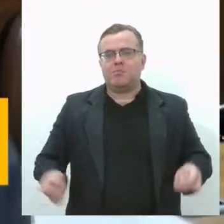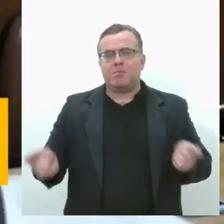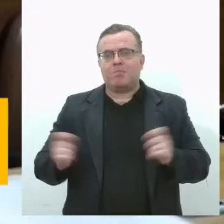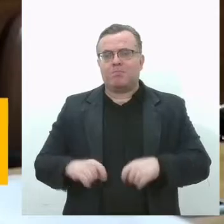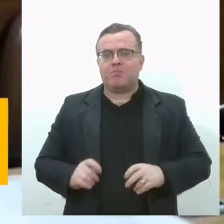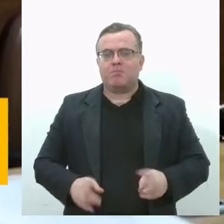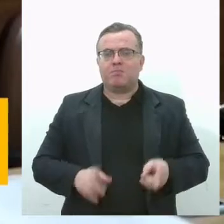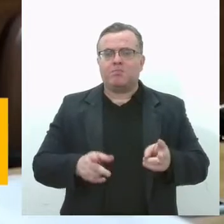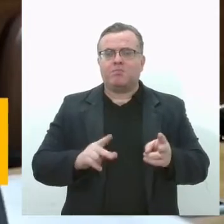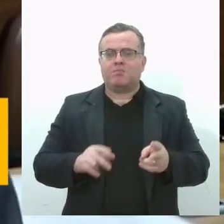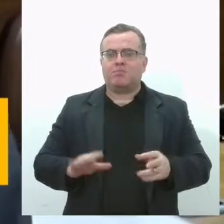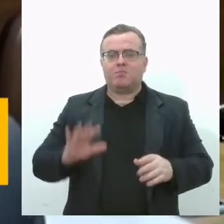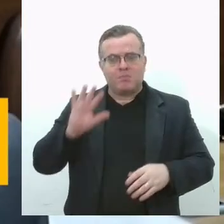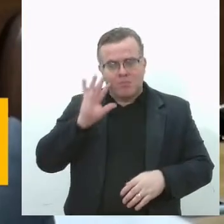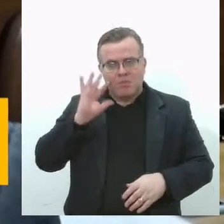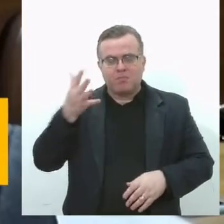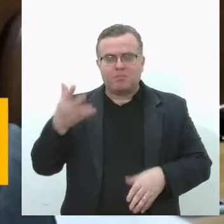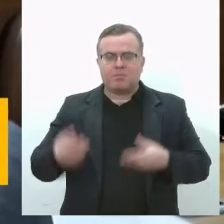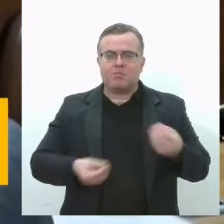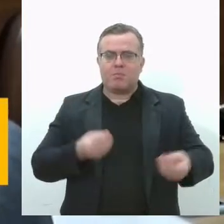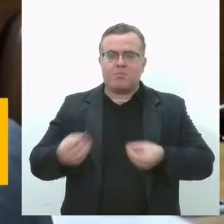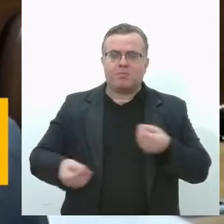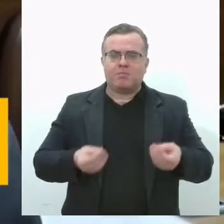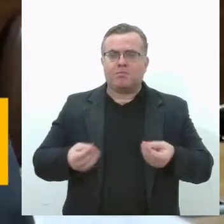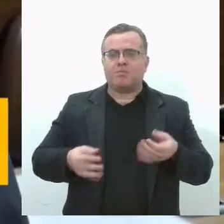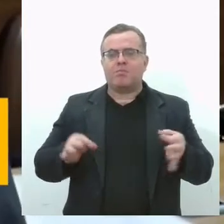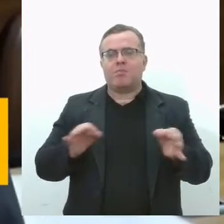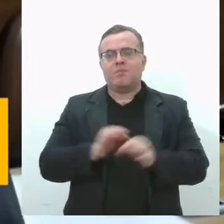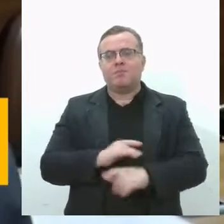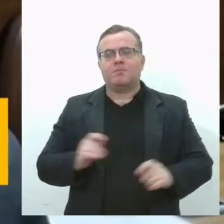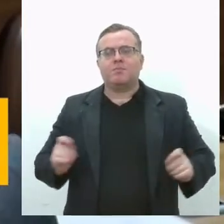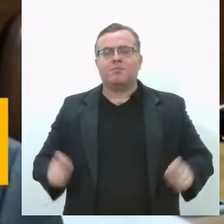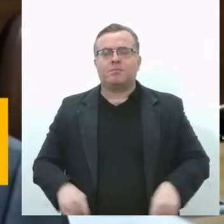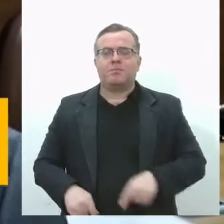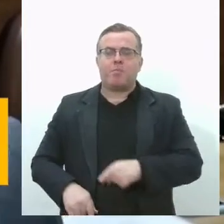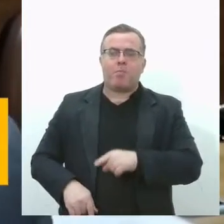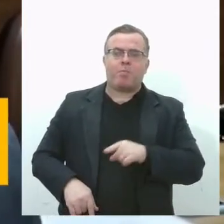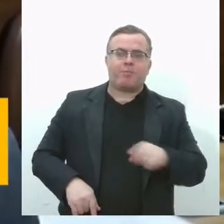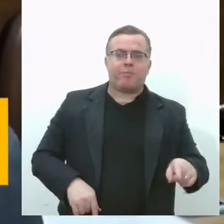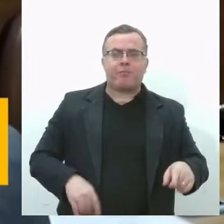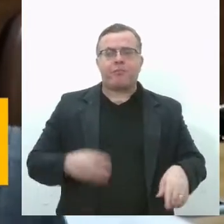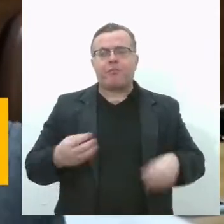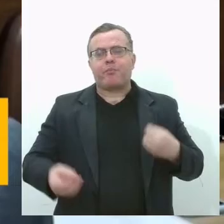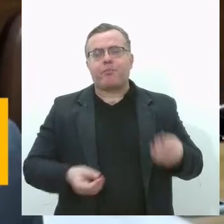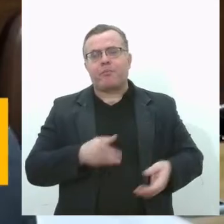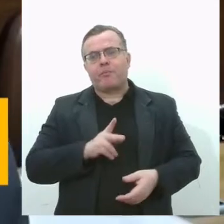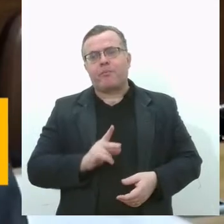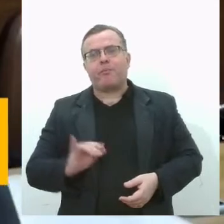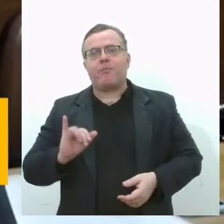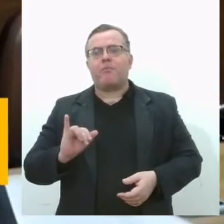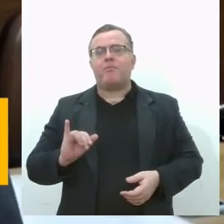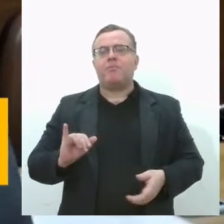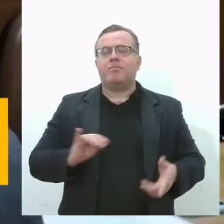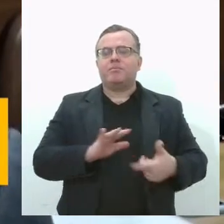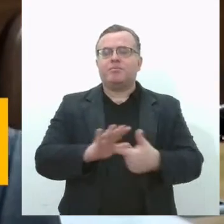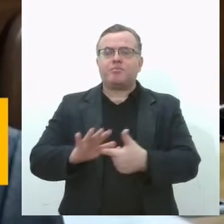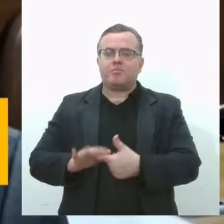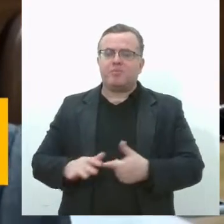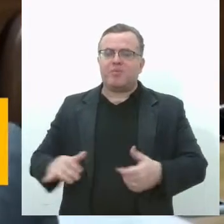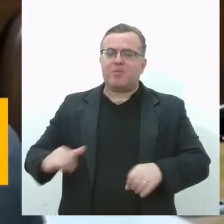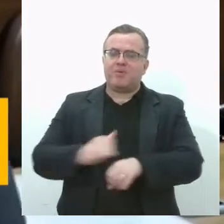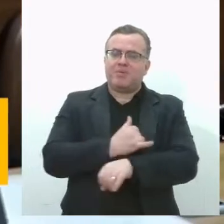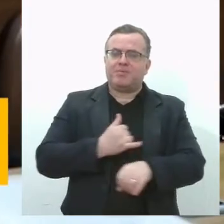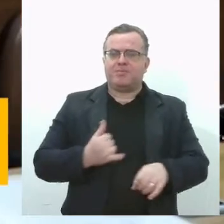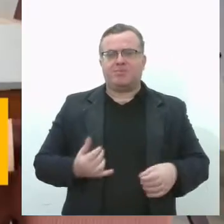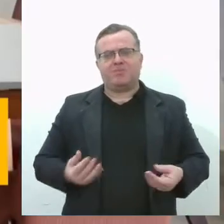decisões que ajudem essas crianças a se livrarem desta obesidade e, consequentemente,